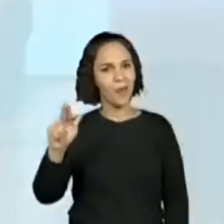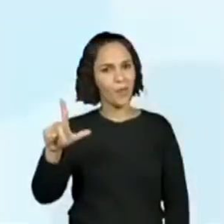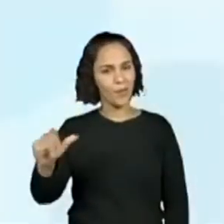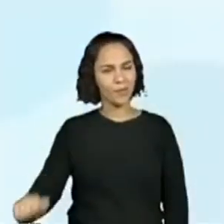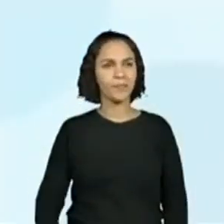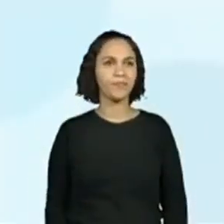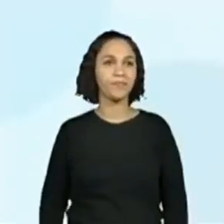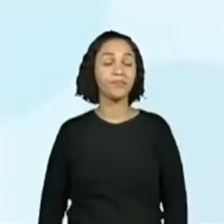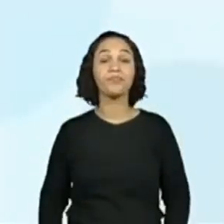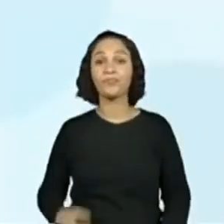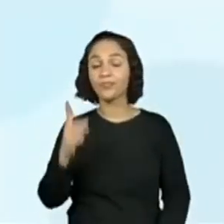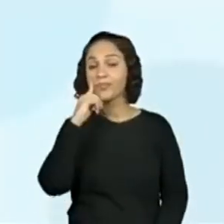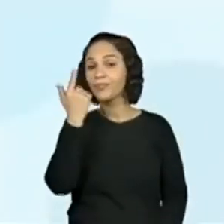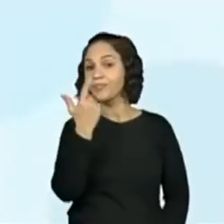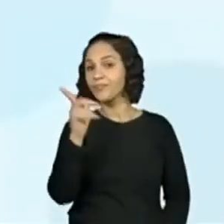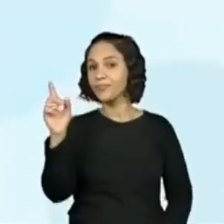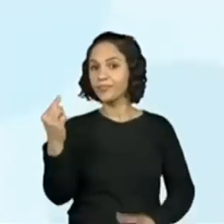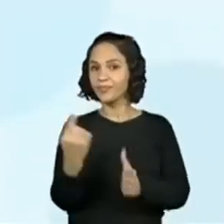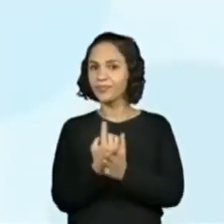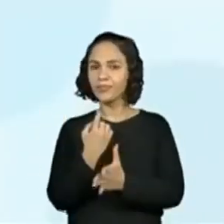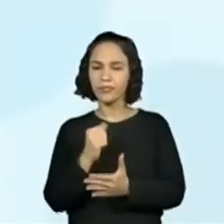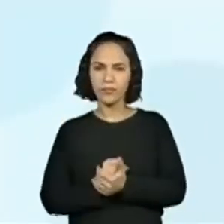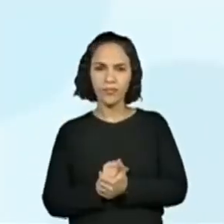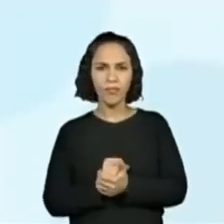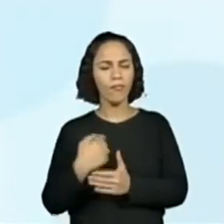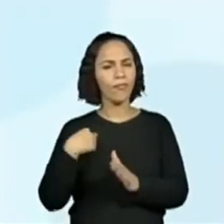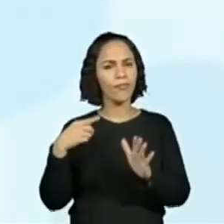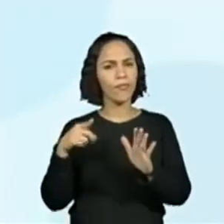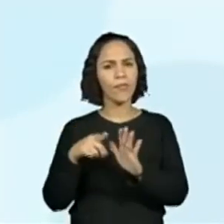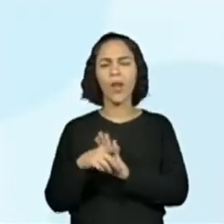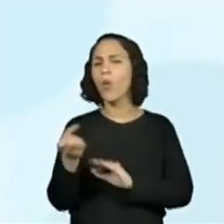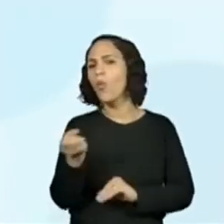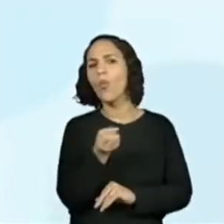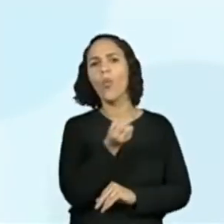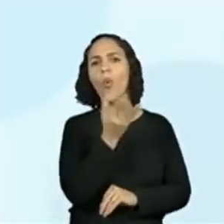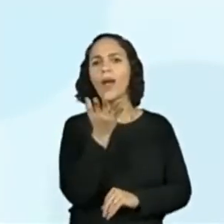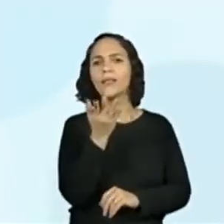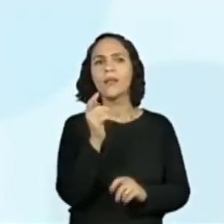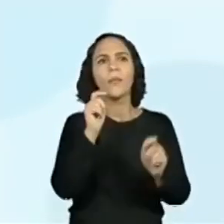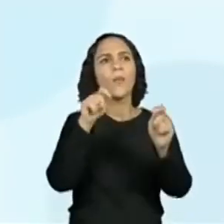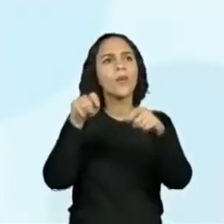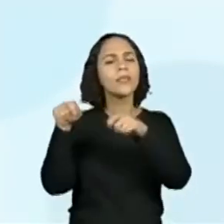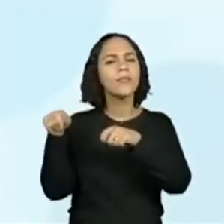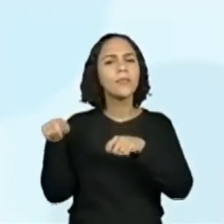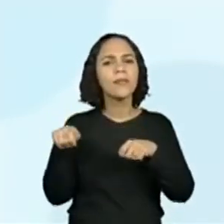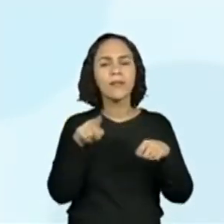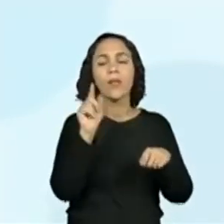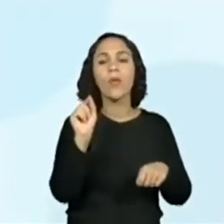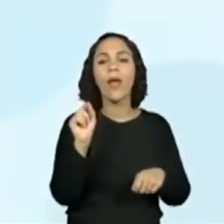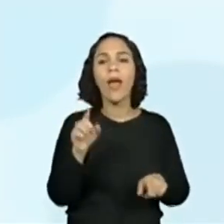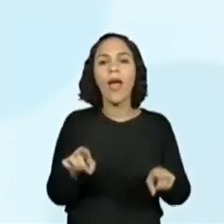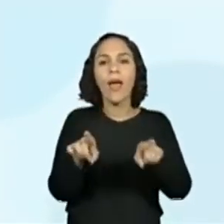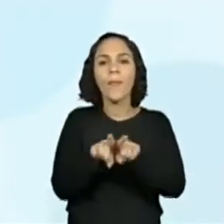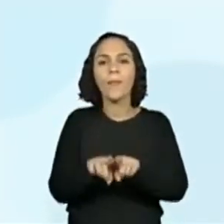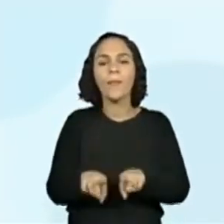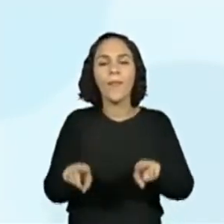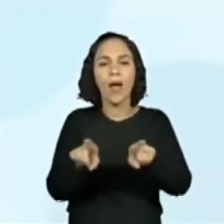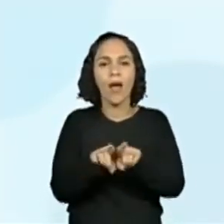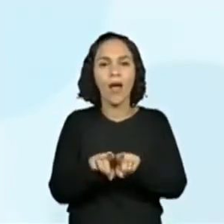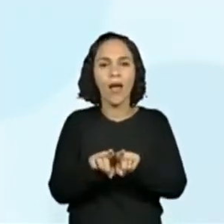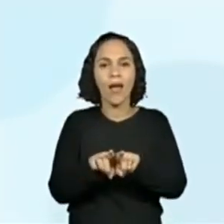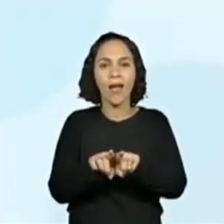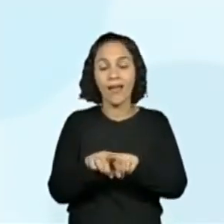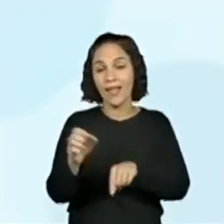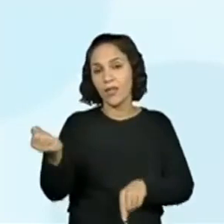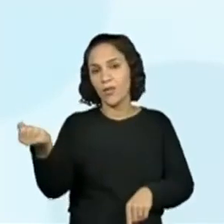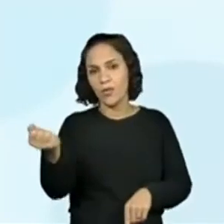Quantas... Aí já é outra pergunta. Vamos lá. Quantas são as possibilidades de a gente obter números repetidos ao lançar